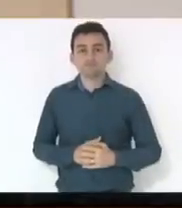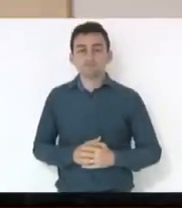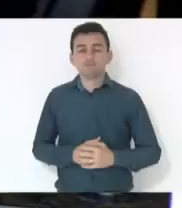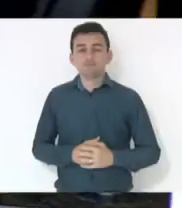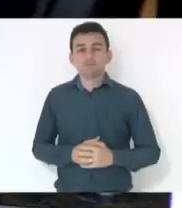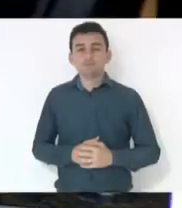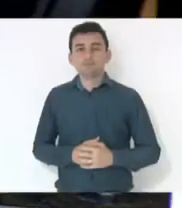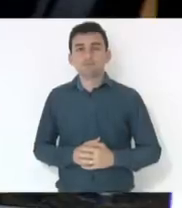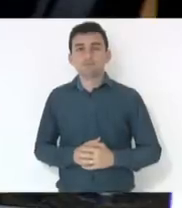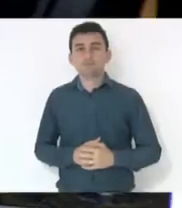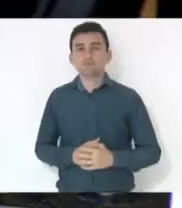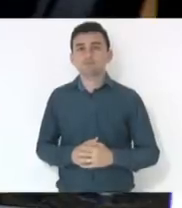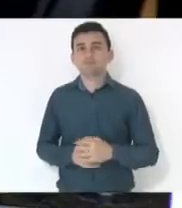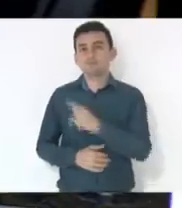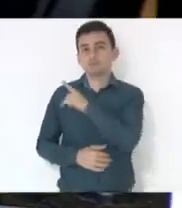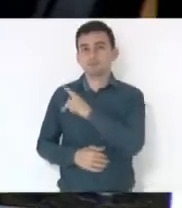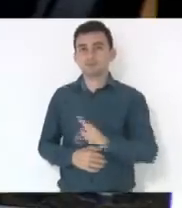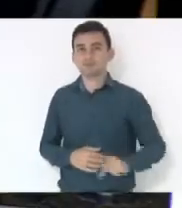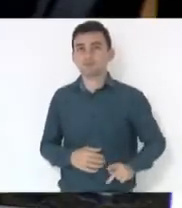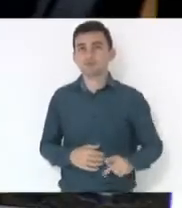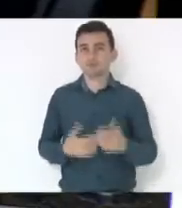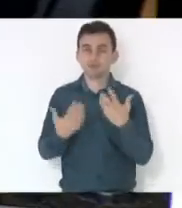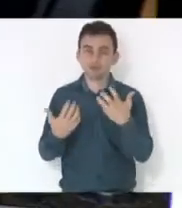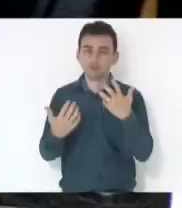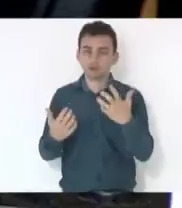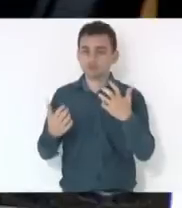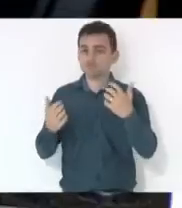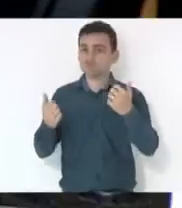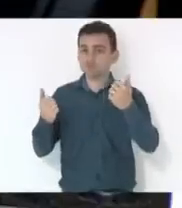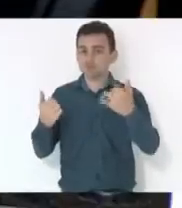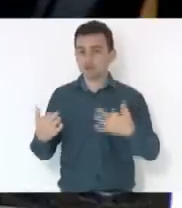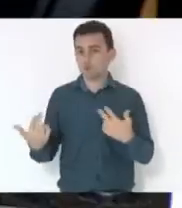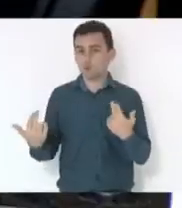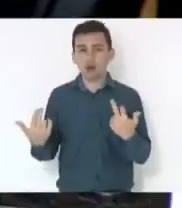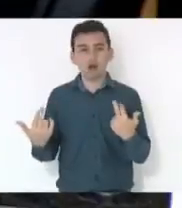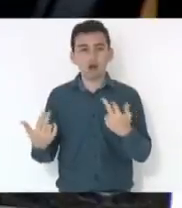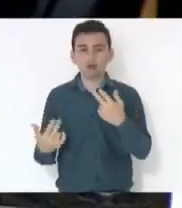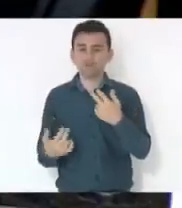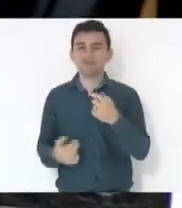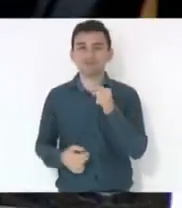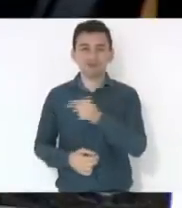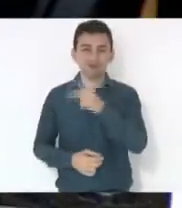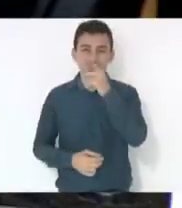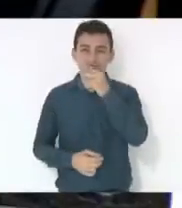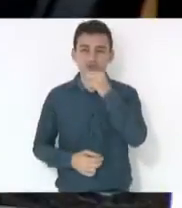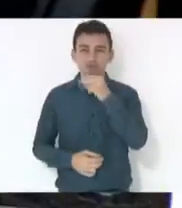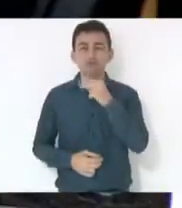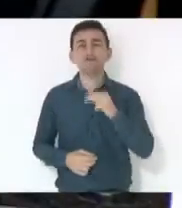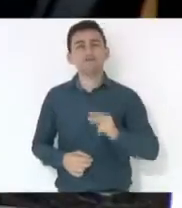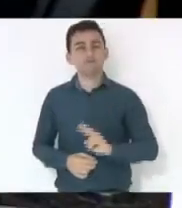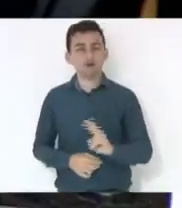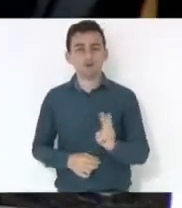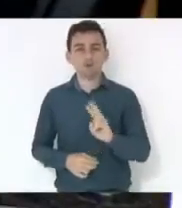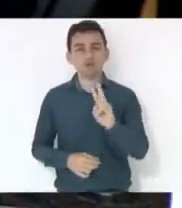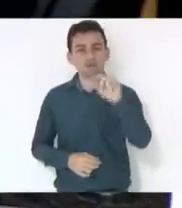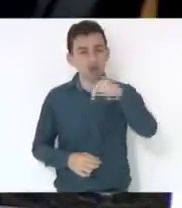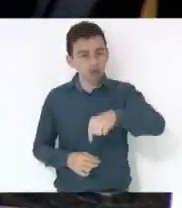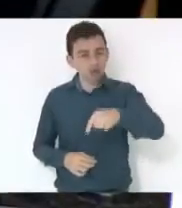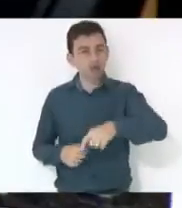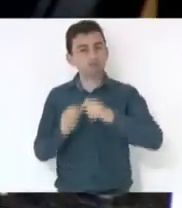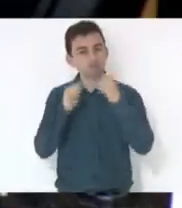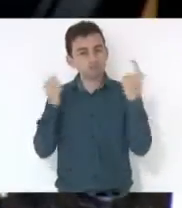Quero fazer, senhor presidente, das palavras do deputado Kennedy, as minhas palavras. De valorizar o parlamento,